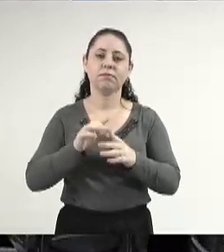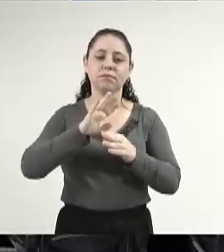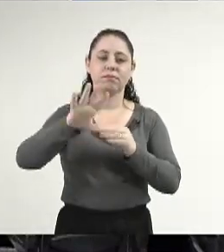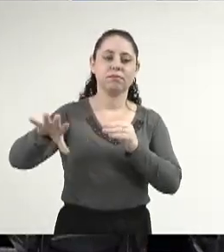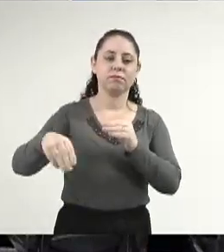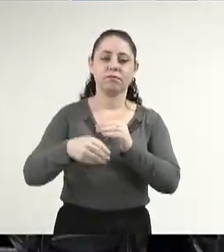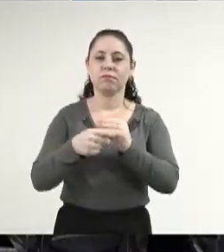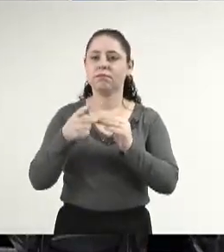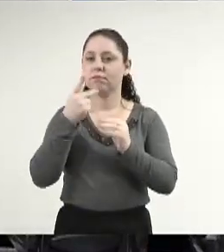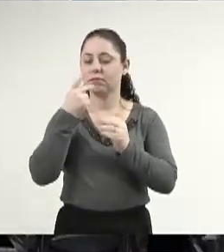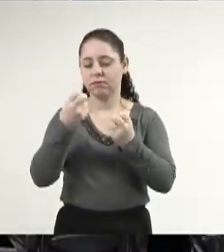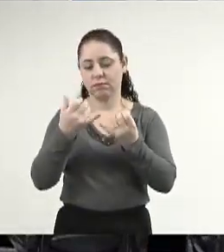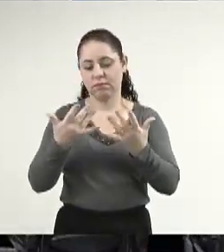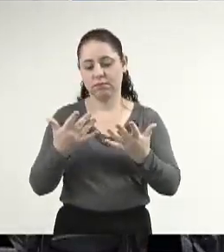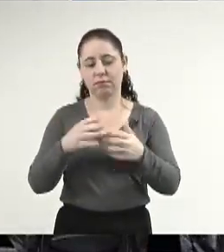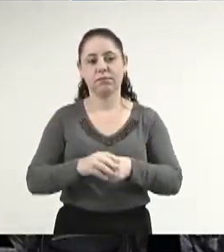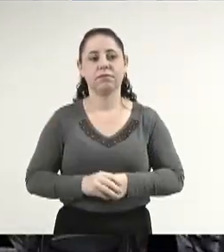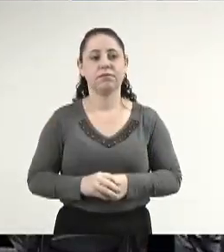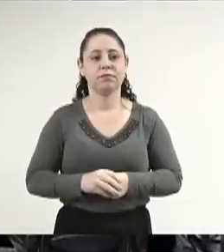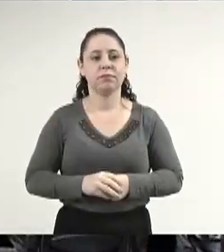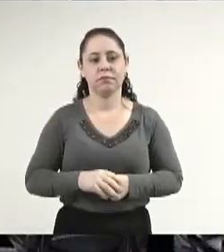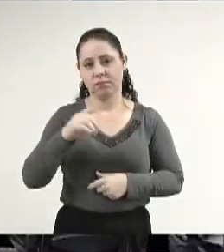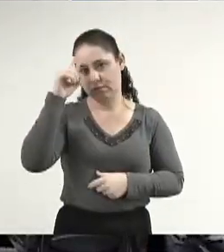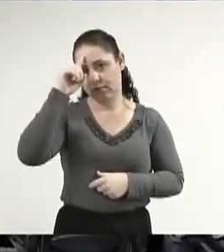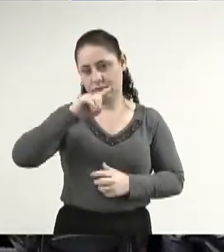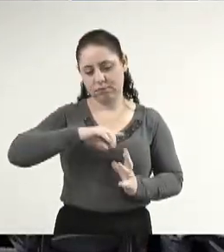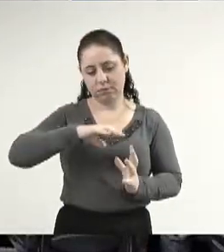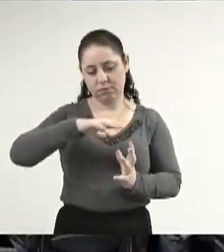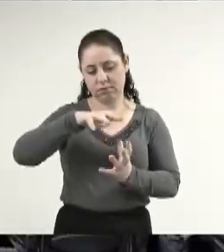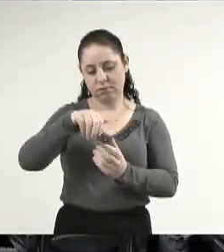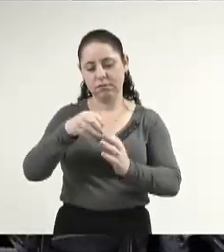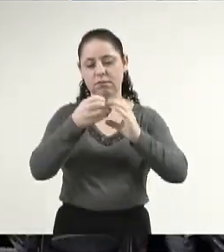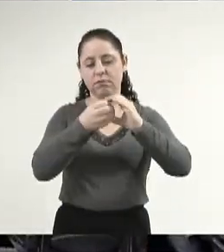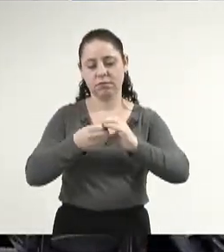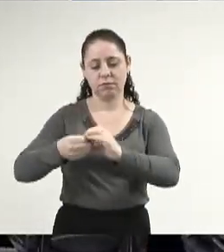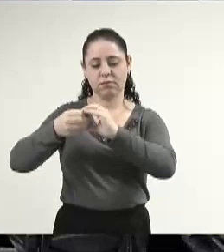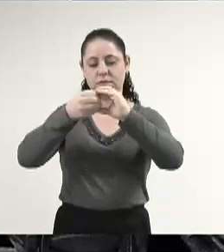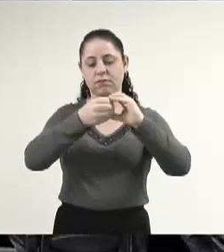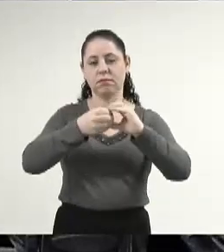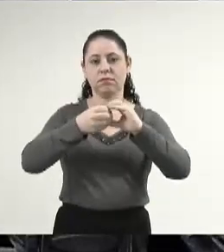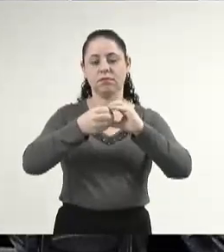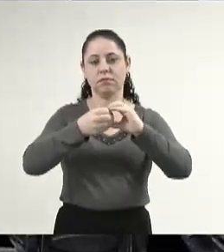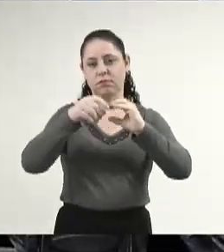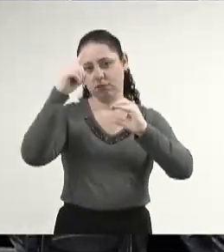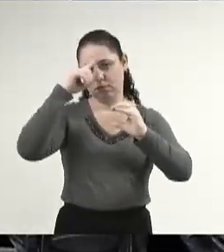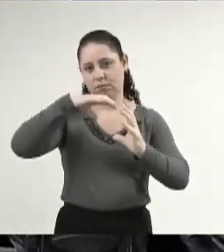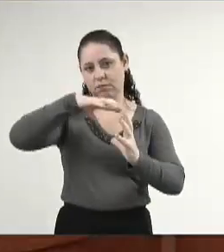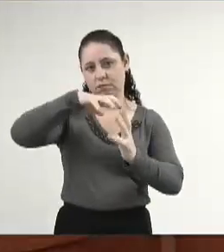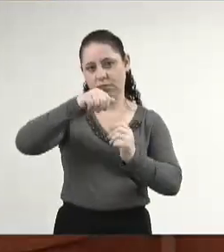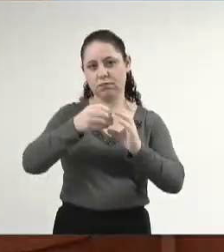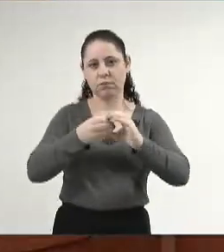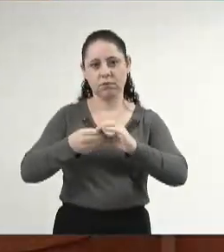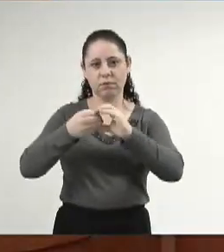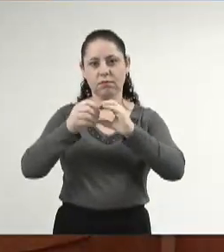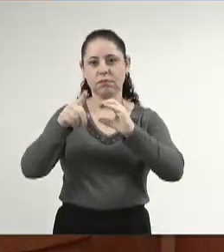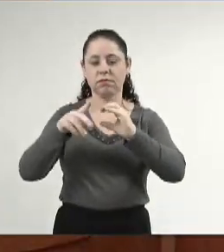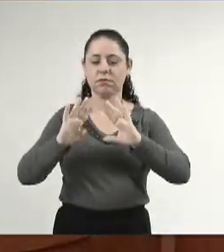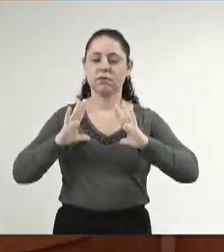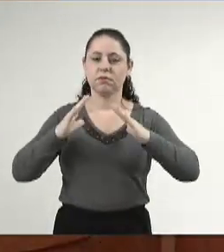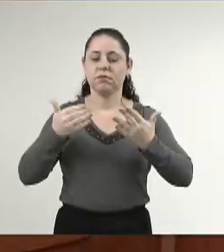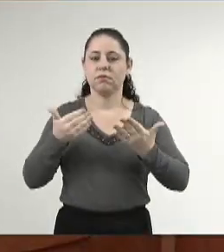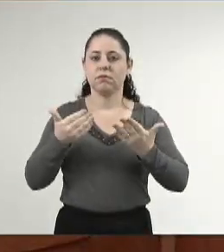nosso pronunciamento. O Dia Internacional do Cooperativismo. O Dia Internacional do Cooperativismo é